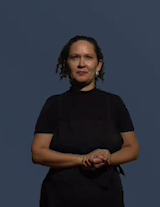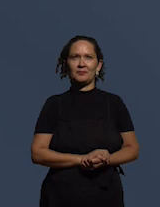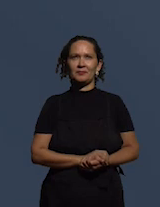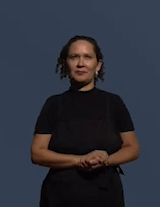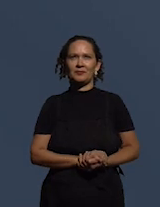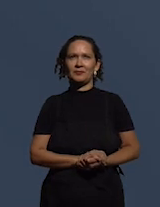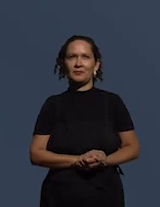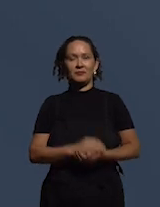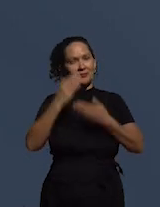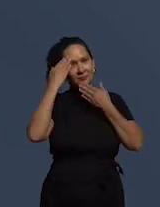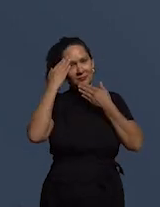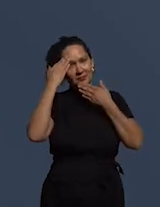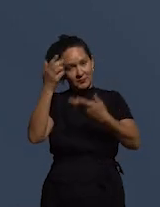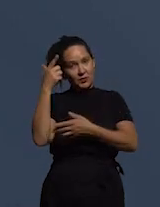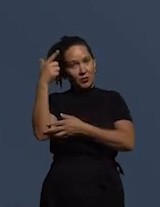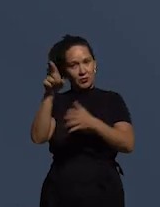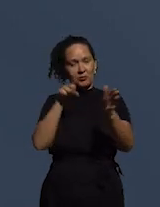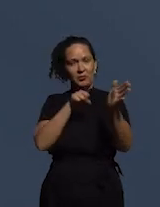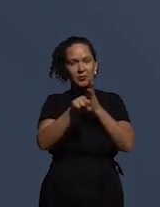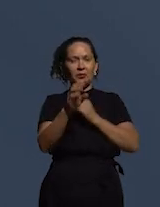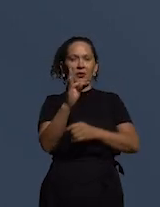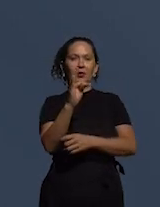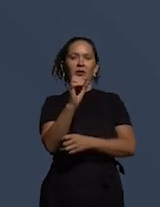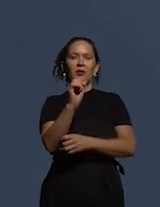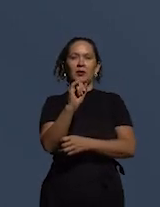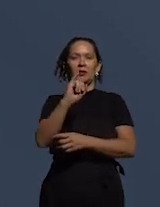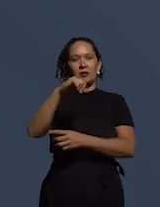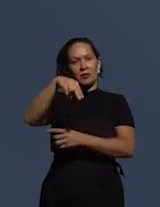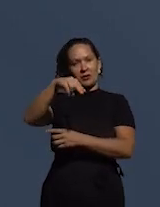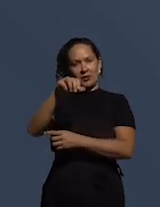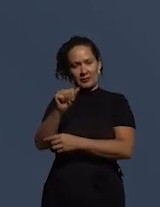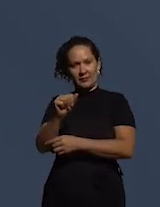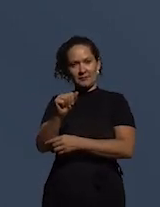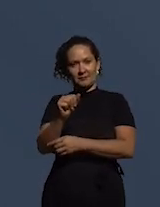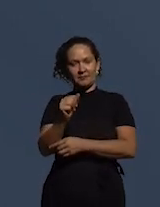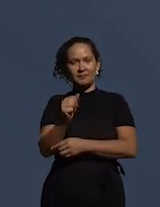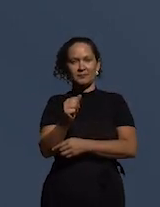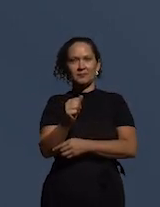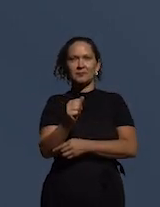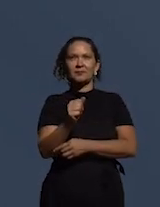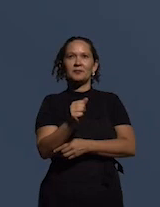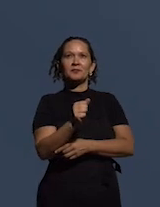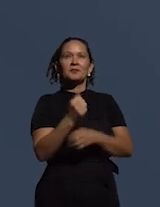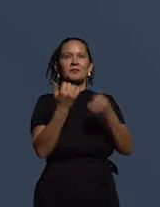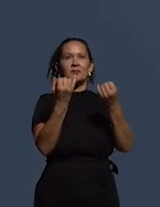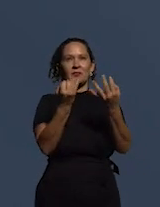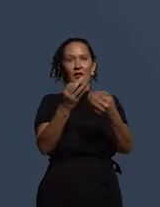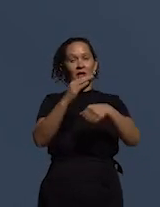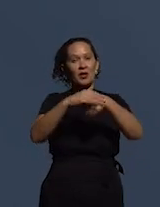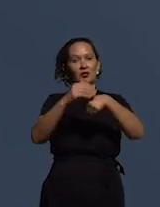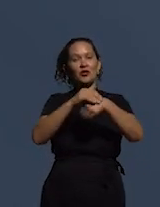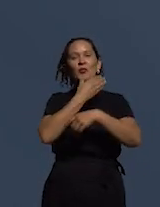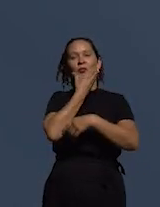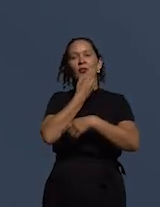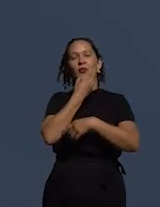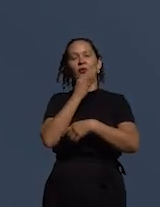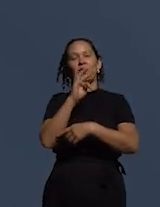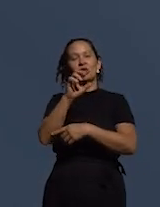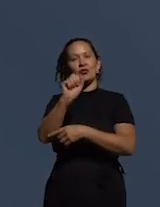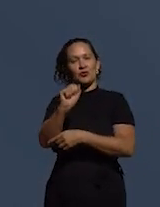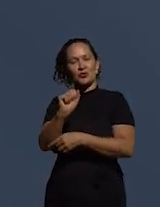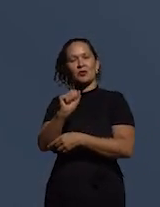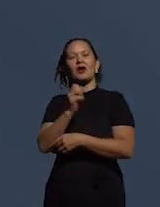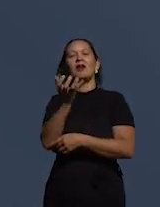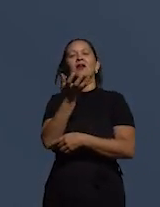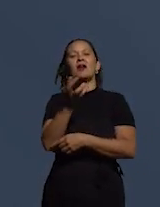Obrigada Débora tem mais uma aqui da Tainá Garcia Maia queria falar para o tio que se ele quiser participar ele pode responder em inglês que